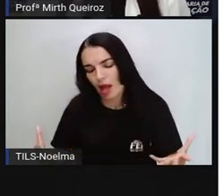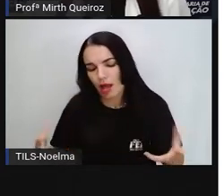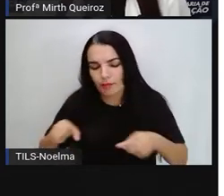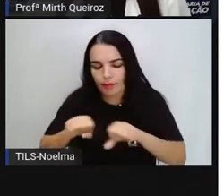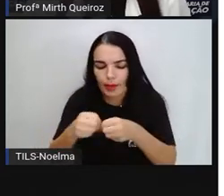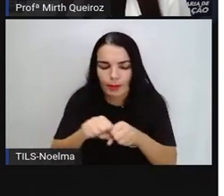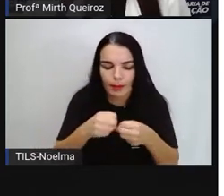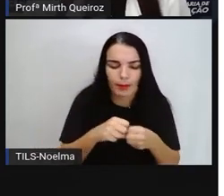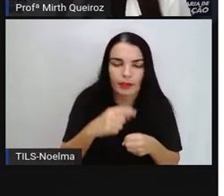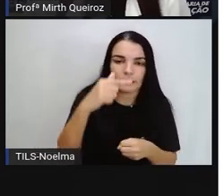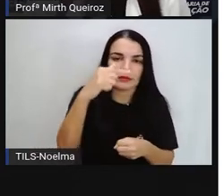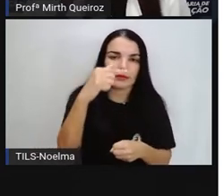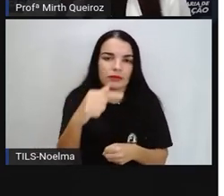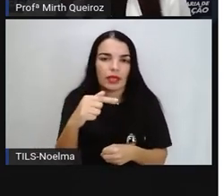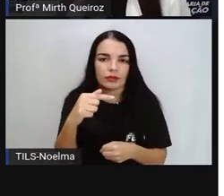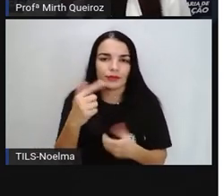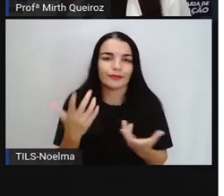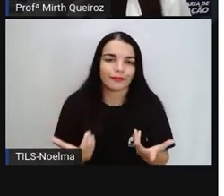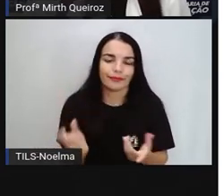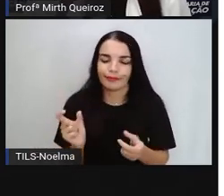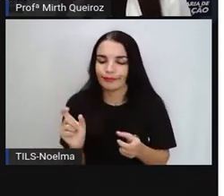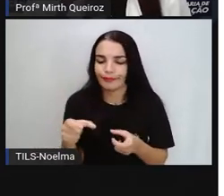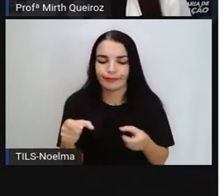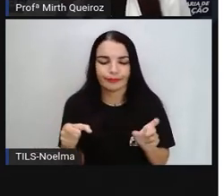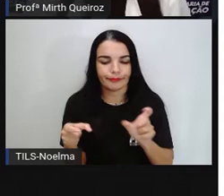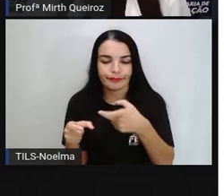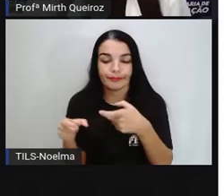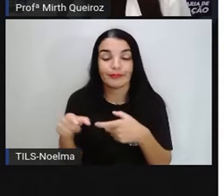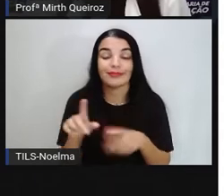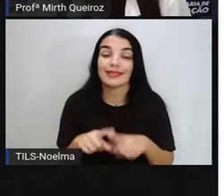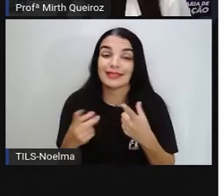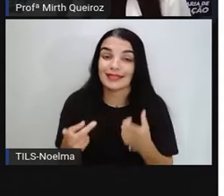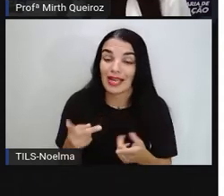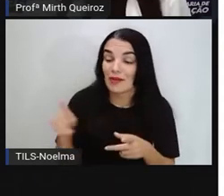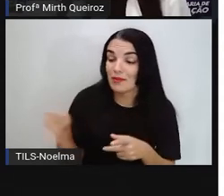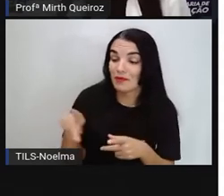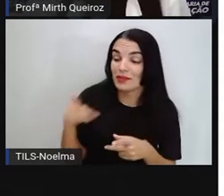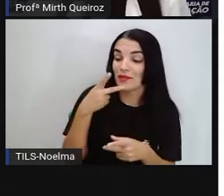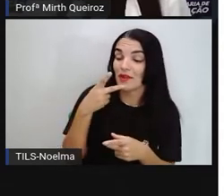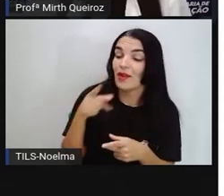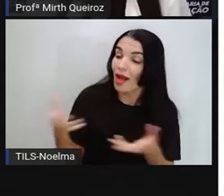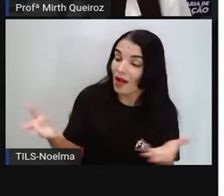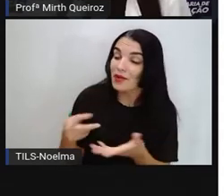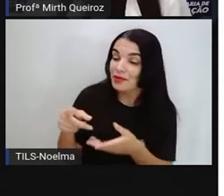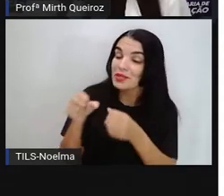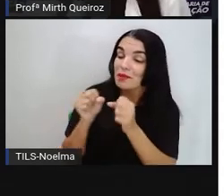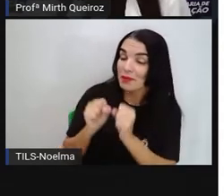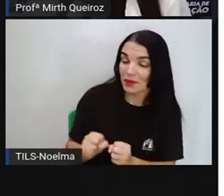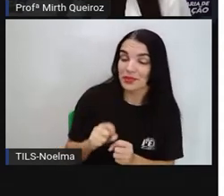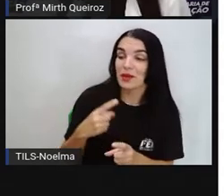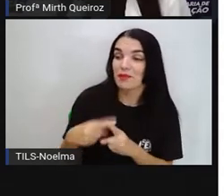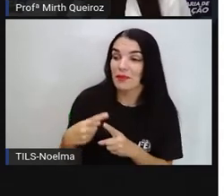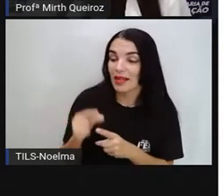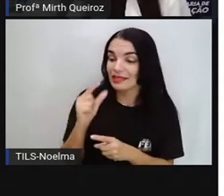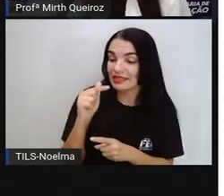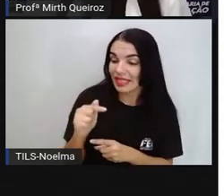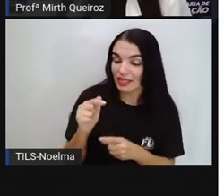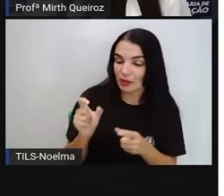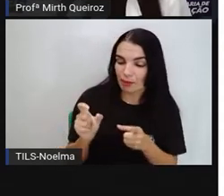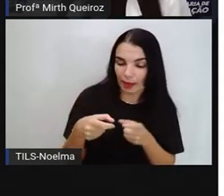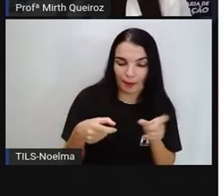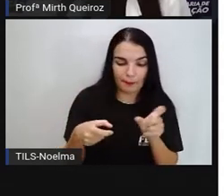sete peças. Então, o mestre disse Agora poderás, com essas sete peças,